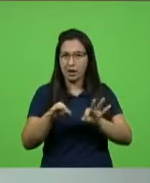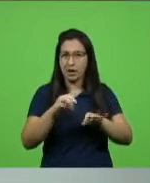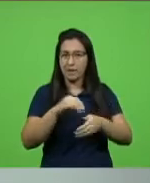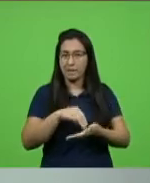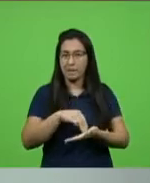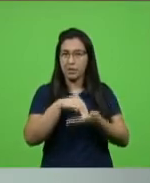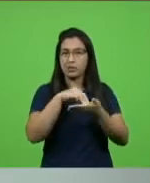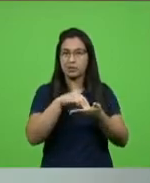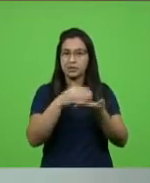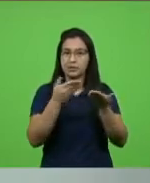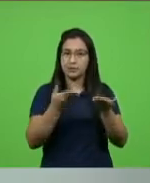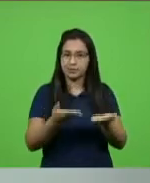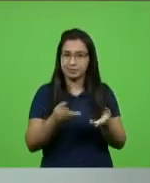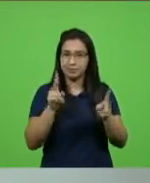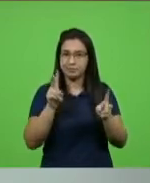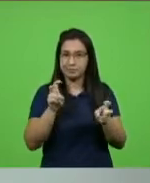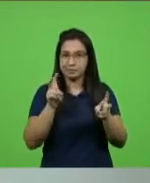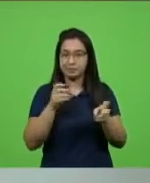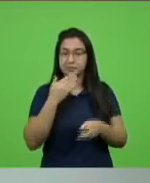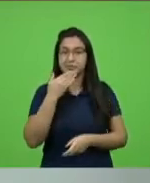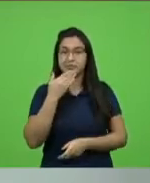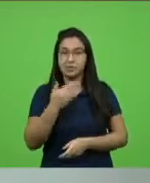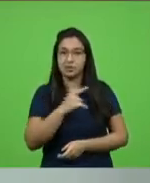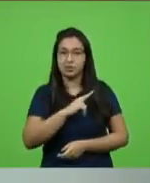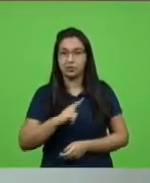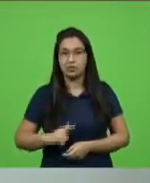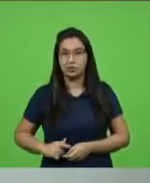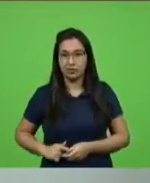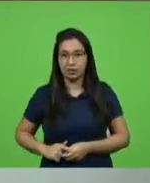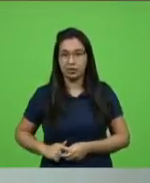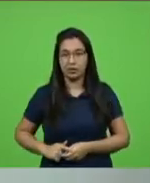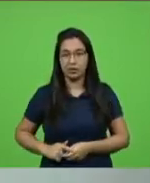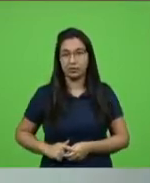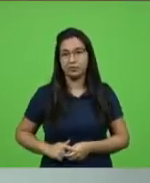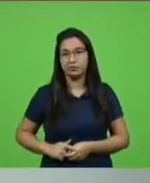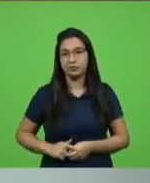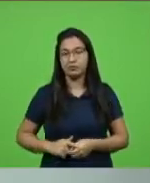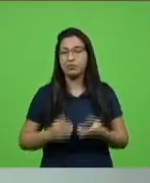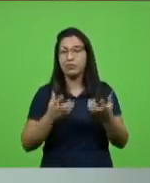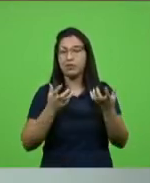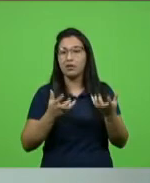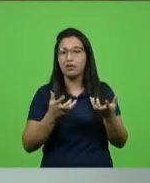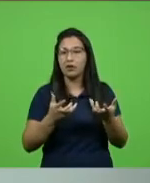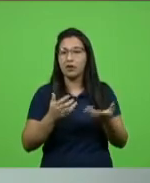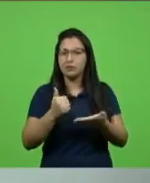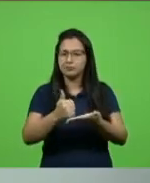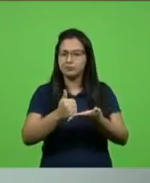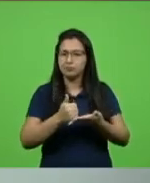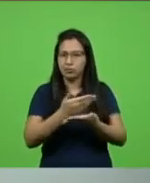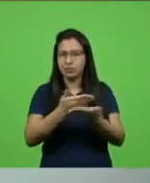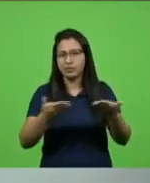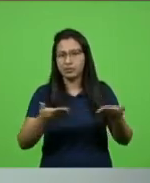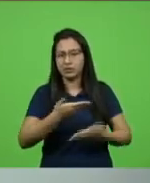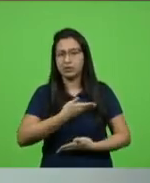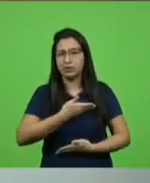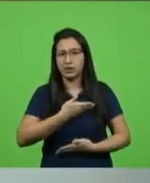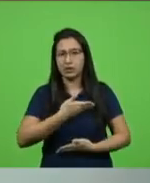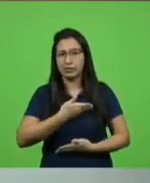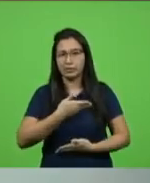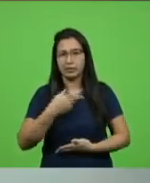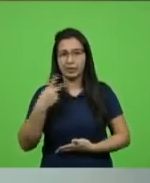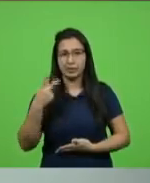nesse sentido aqui também fazendo esse apelo ao governador e eu gostaria muitíssimo de contar com o apoio dos colegas do parlamento